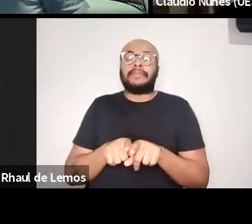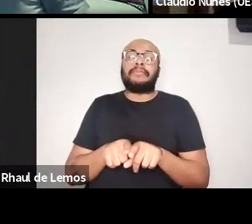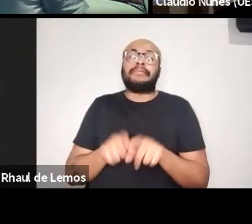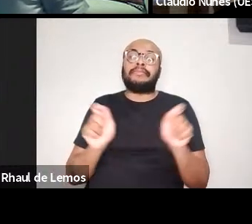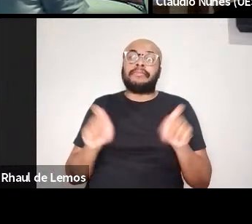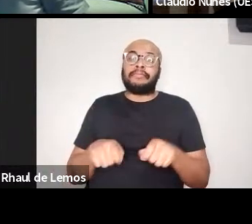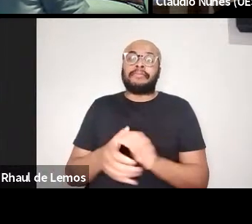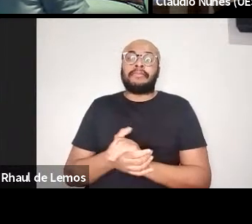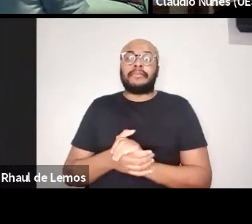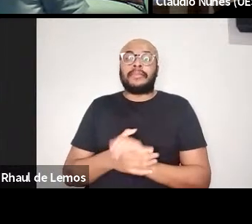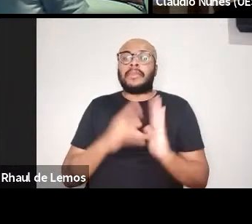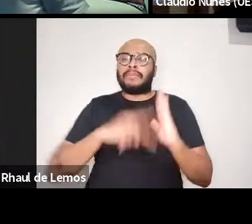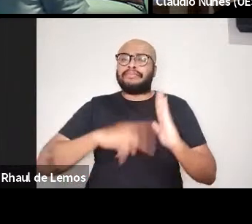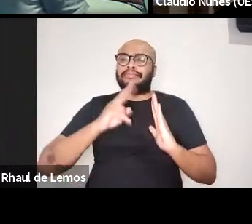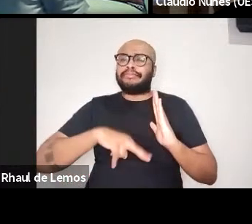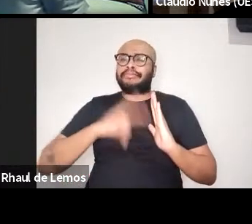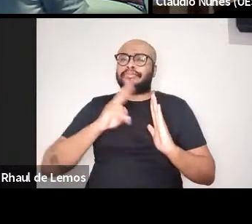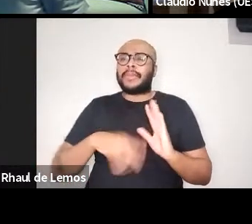se lê muito.